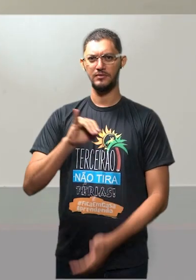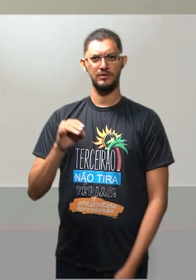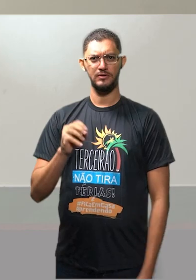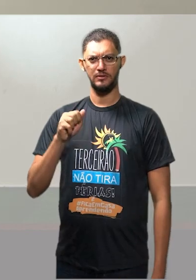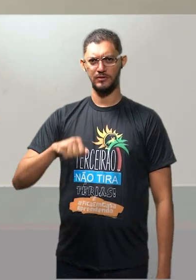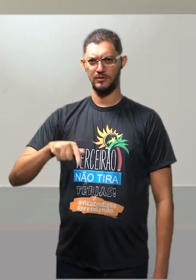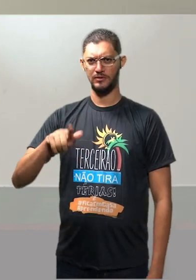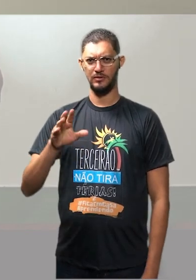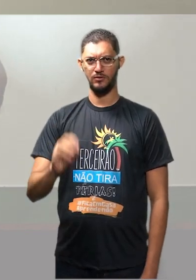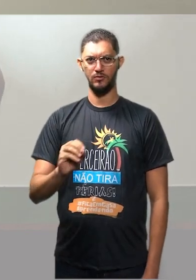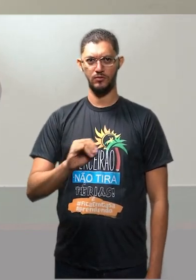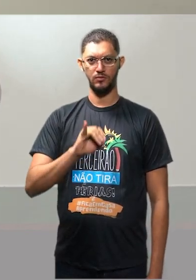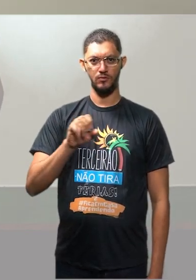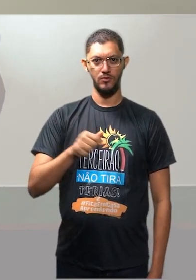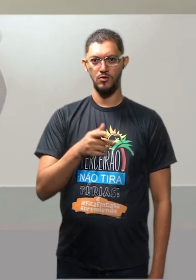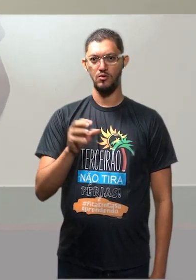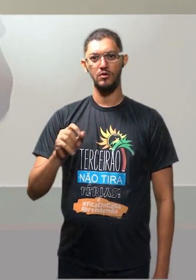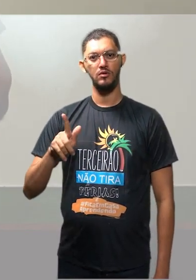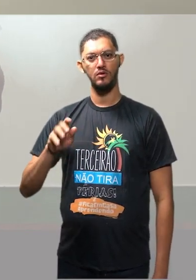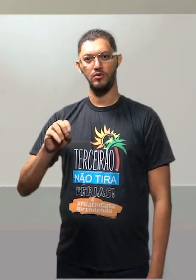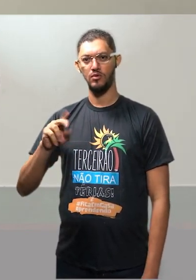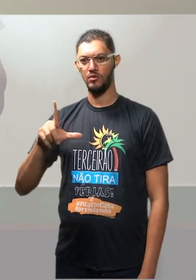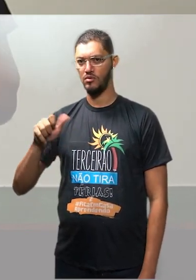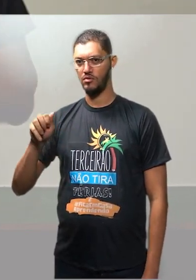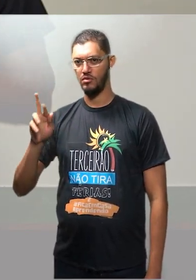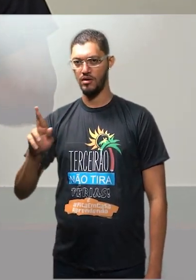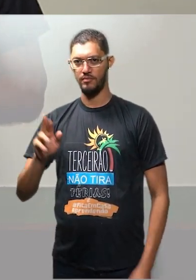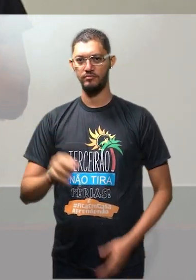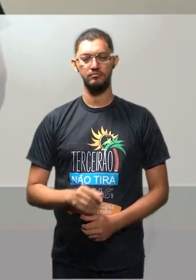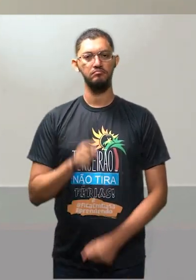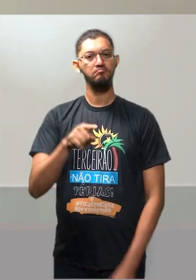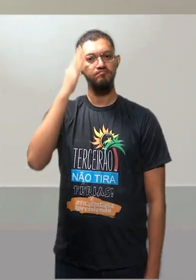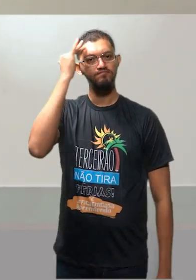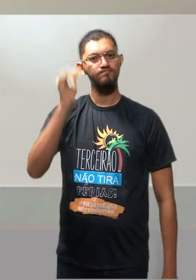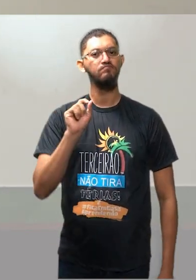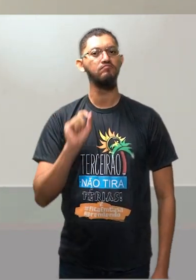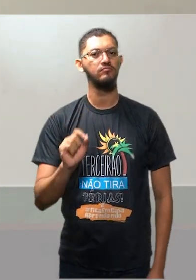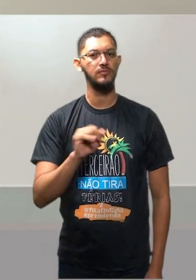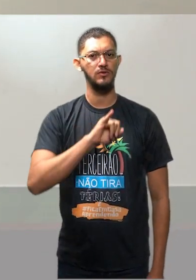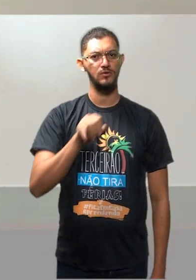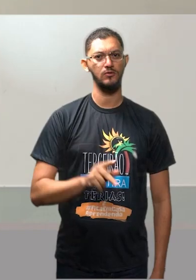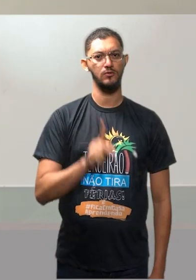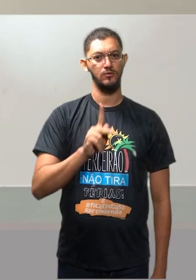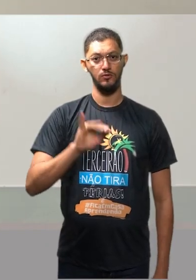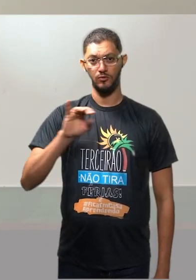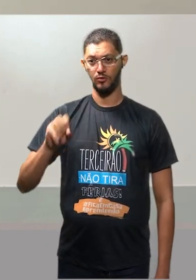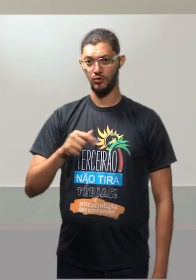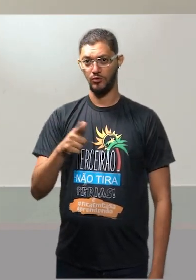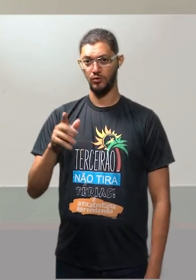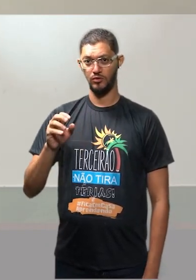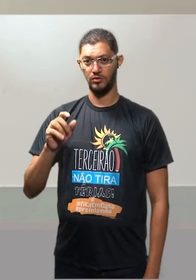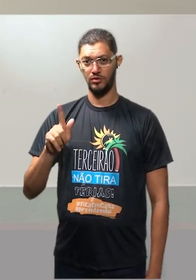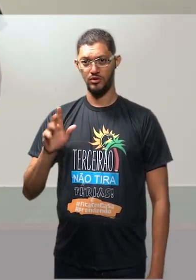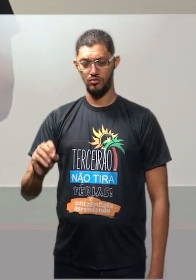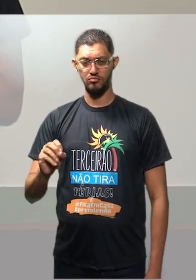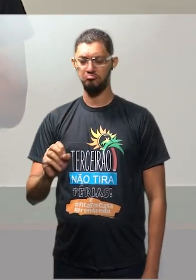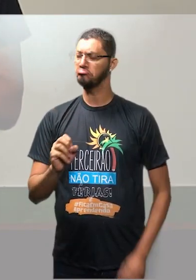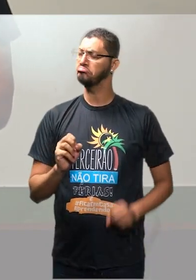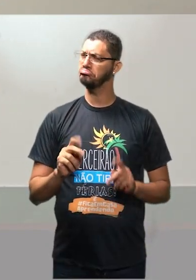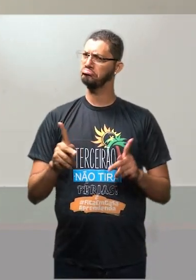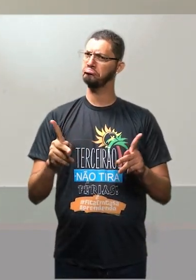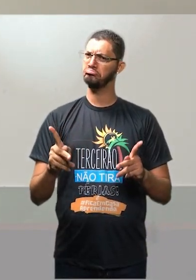é João Goulart. Vamos lá, vocês sabem que JK e João Goulart até tudo bem,